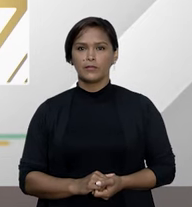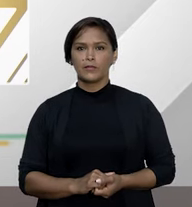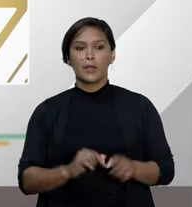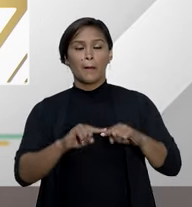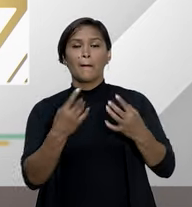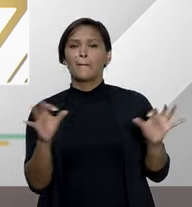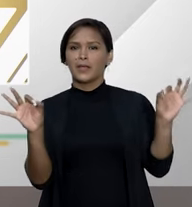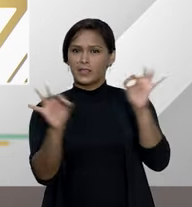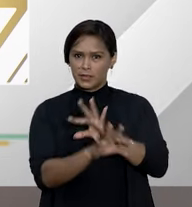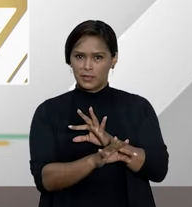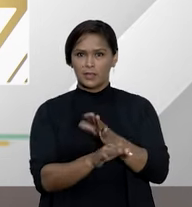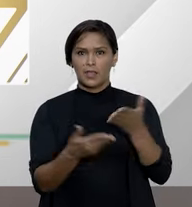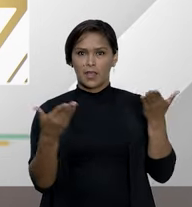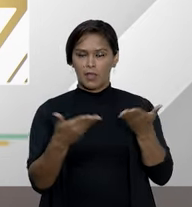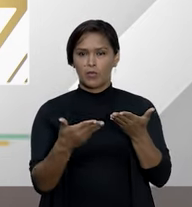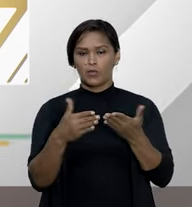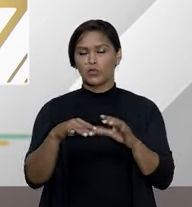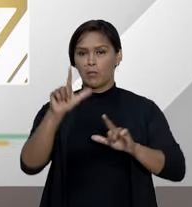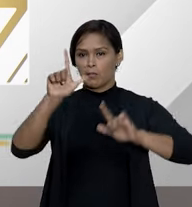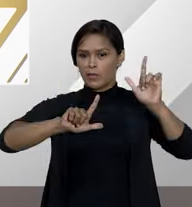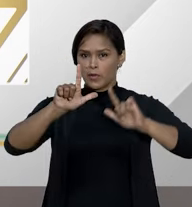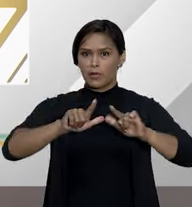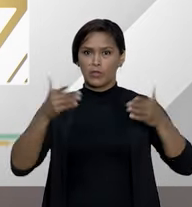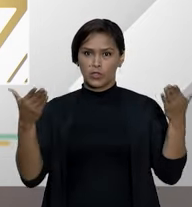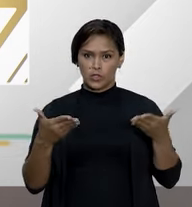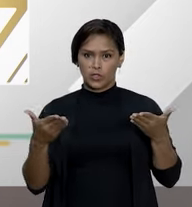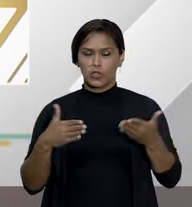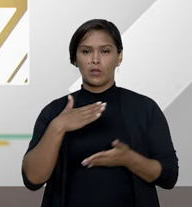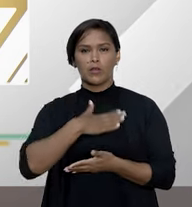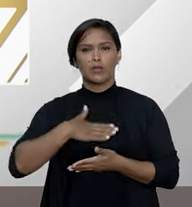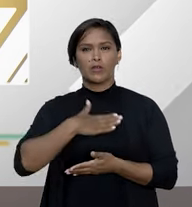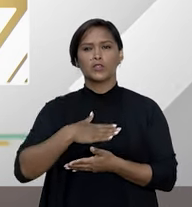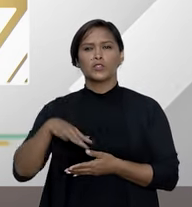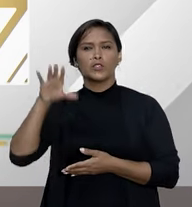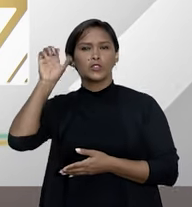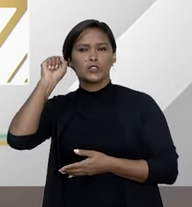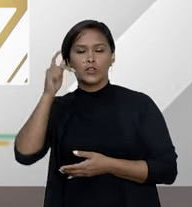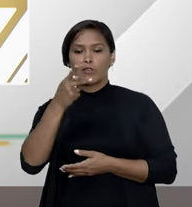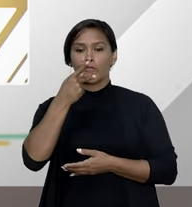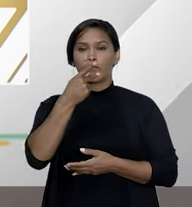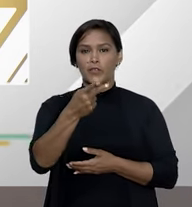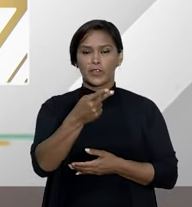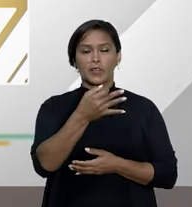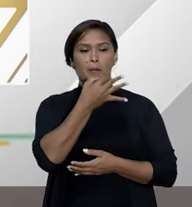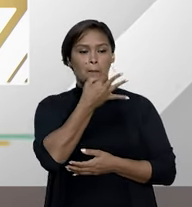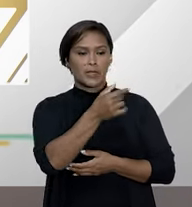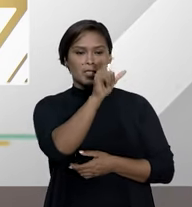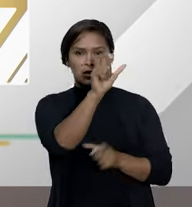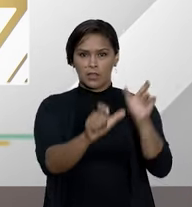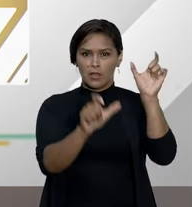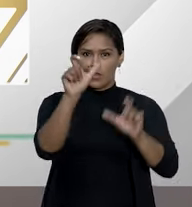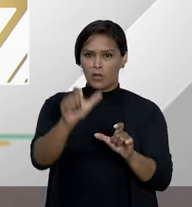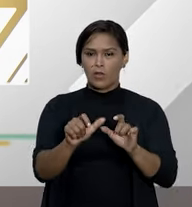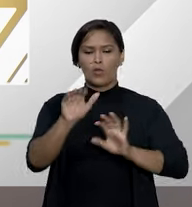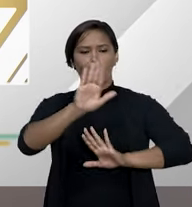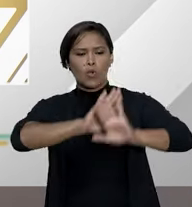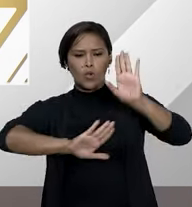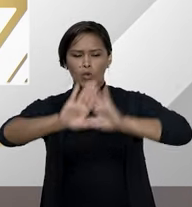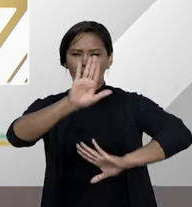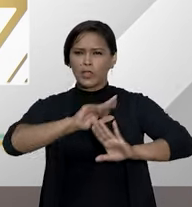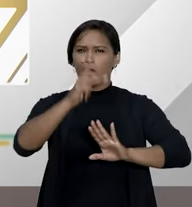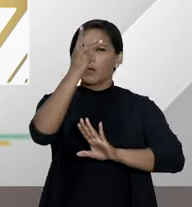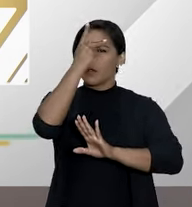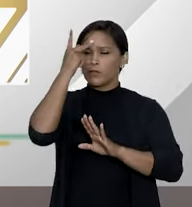para encerrarmos o nosso programa de hoje eu gostaria de ouvir a opinião de vocês que cuidados uma